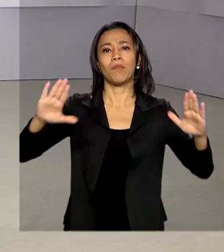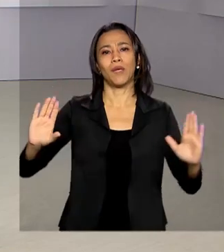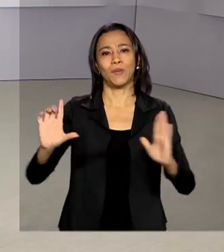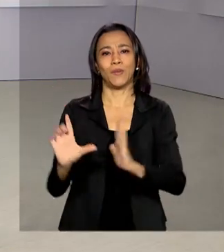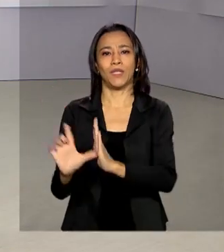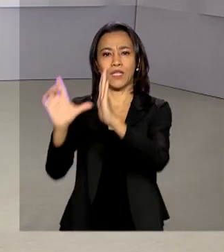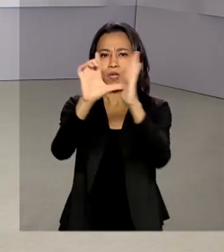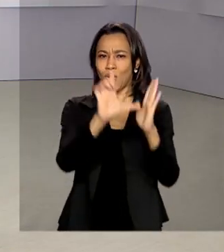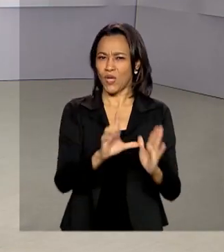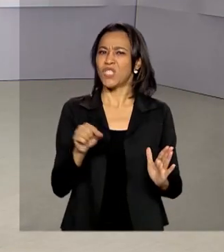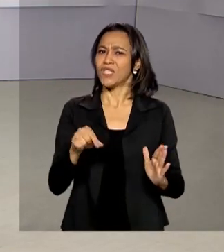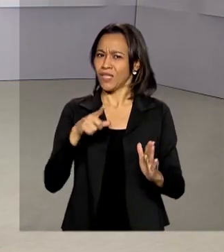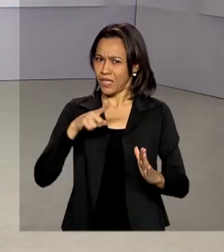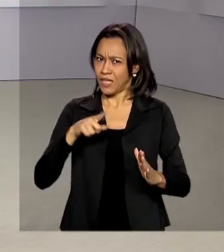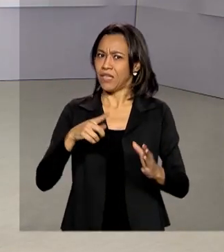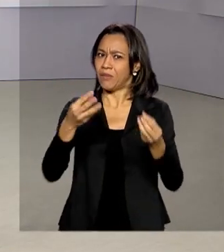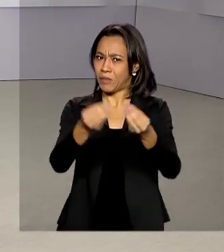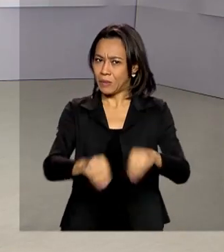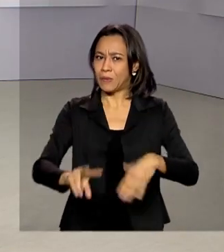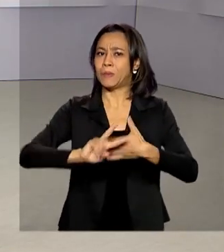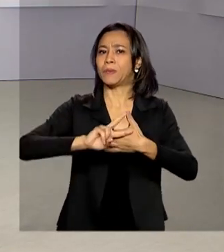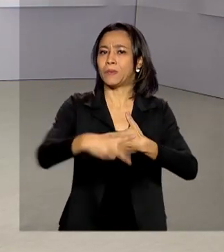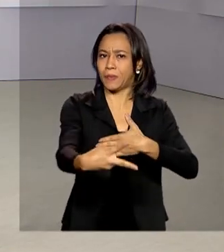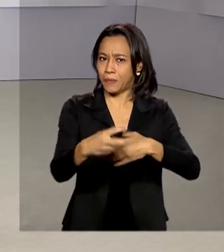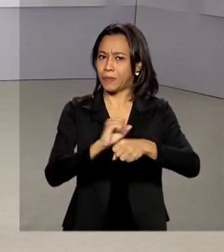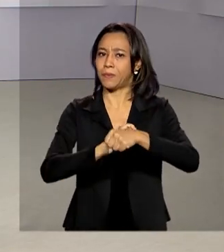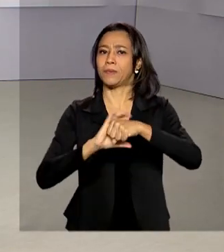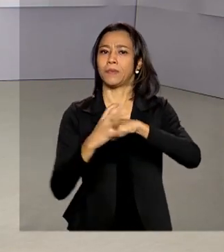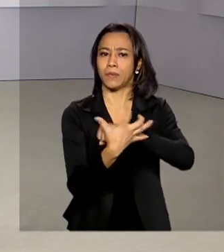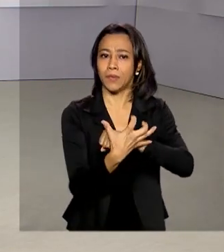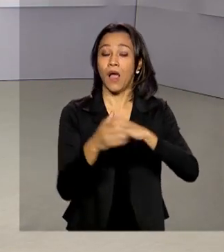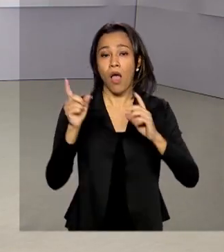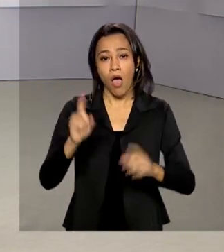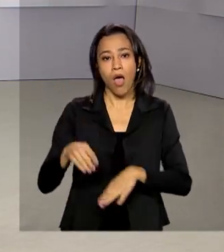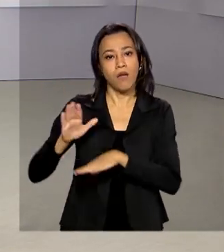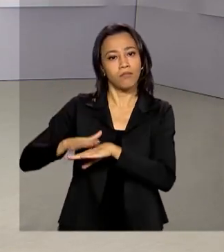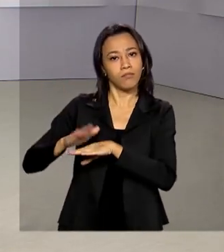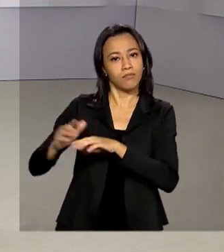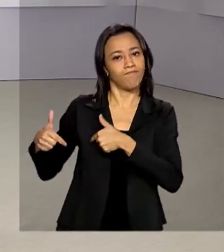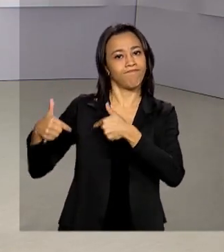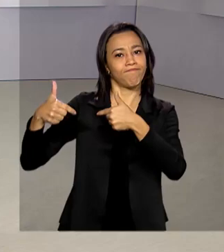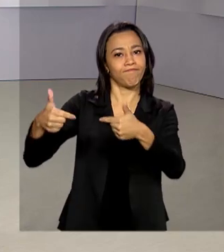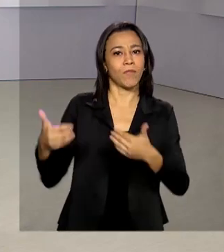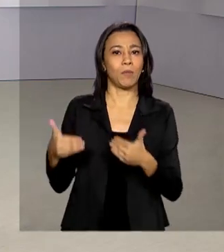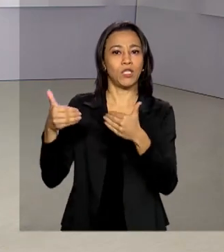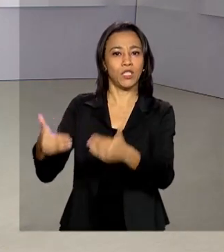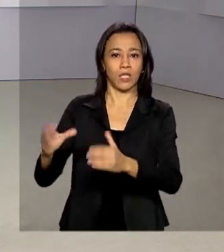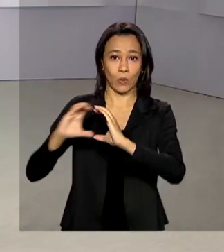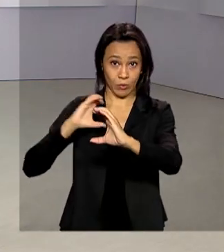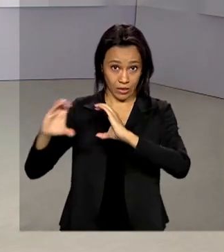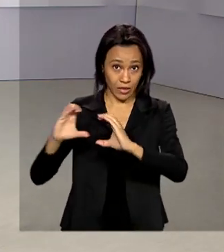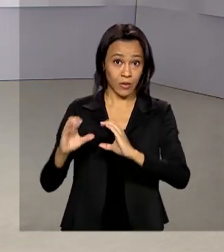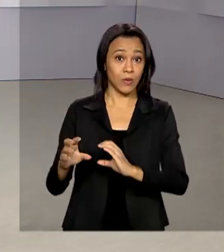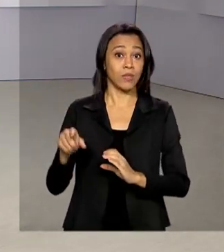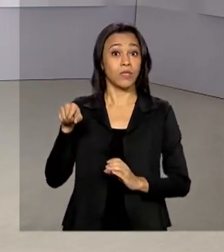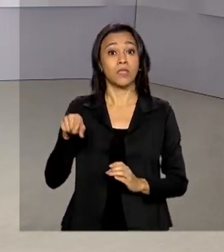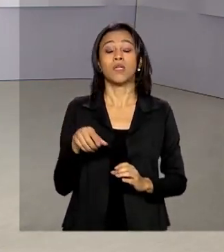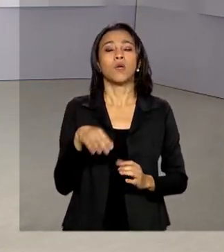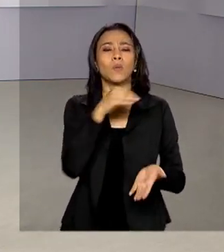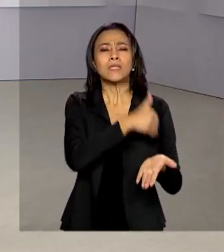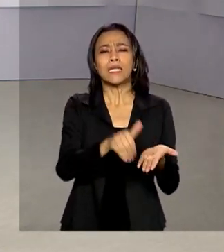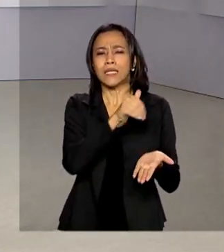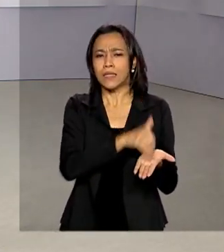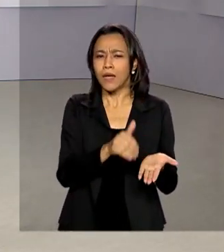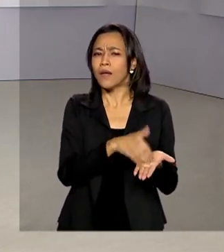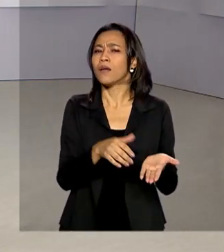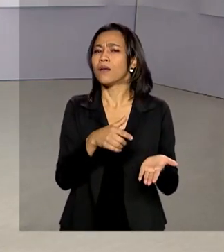sofreu com os impactos da pandemia. A iniciativa é do Ministério das Comunicações. O secretário-executivo, Fábio Van Garten, se